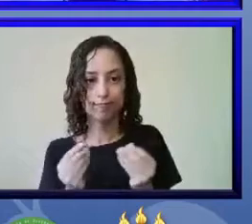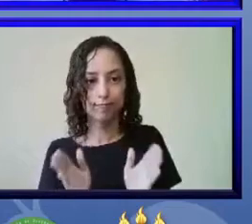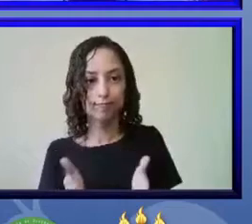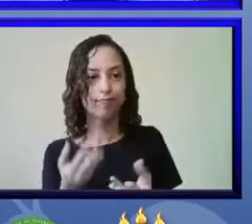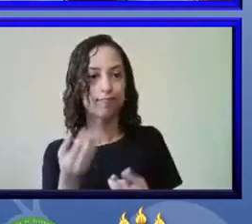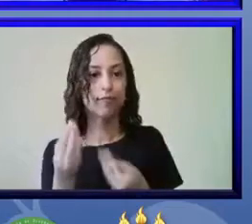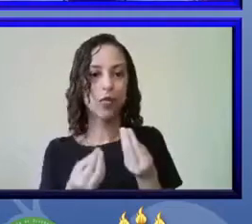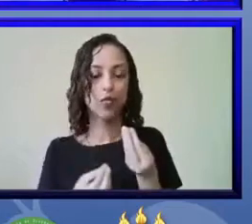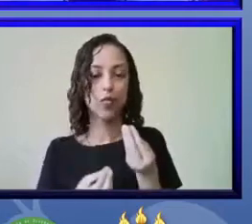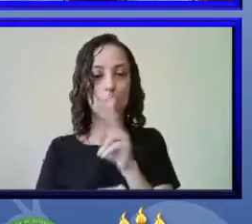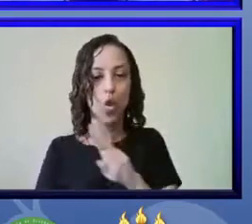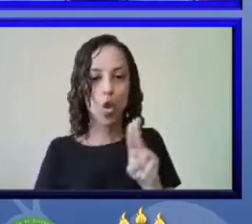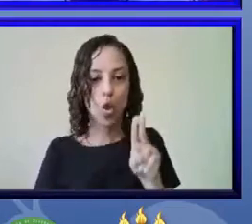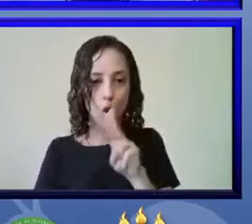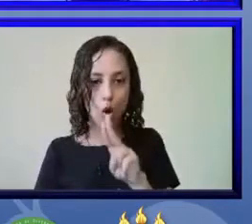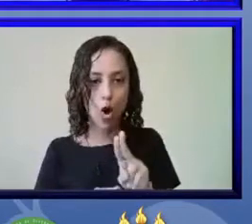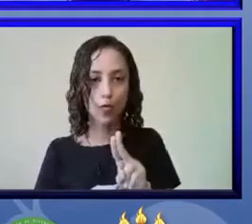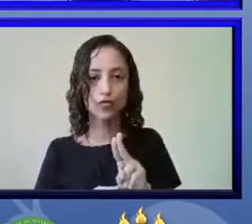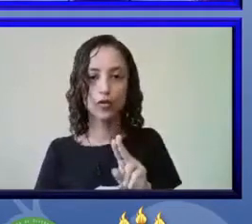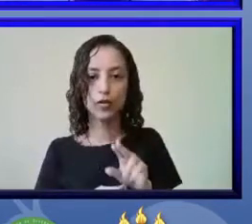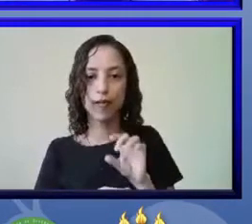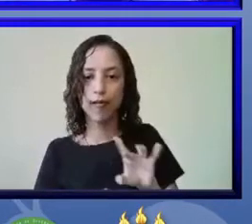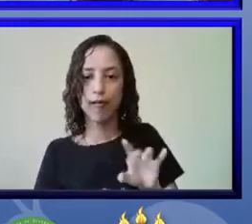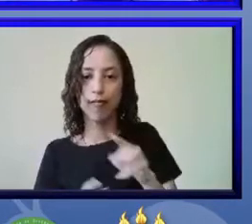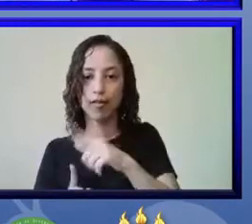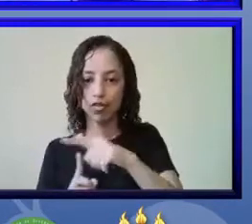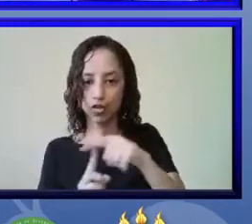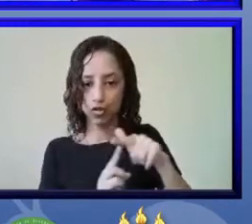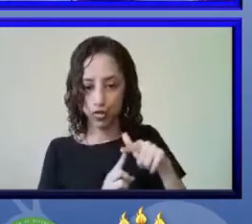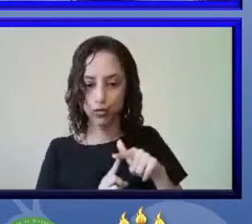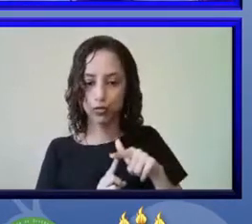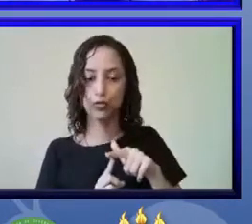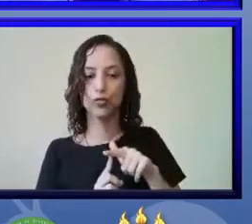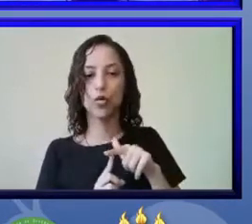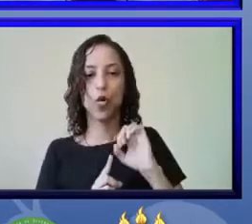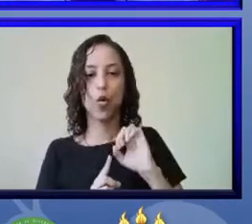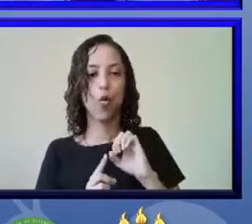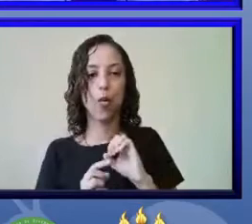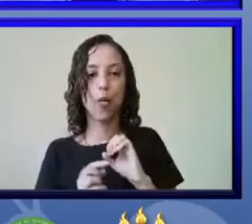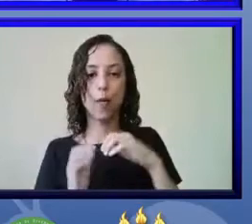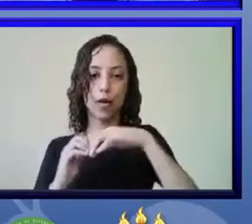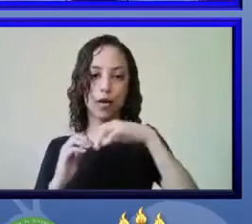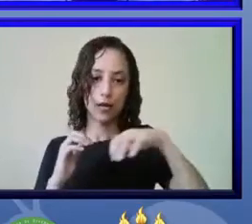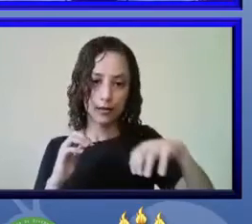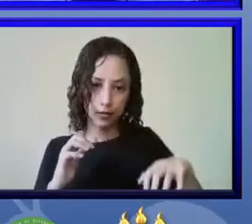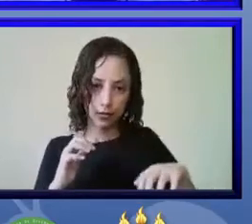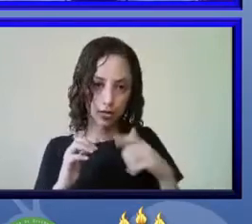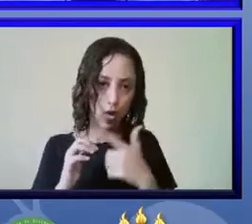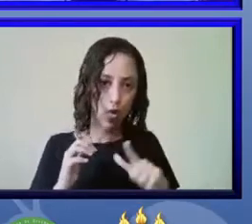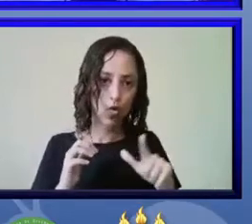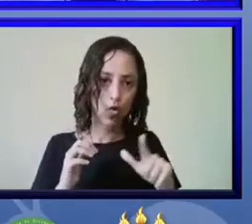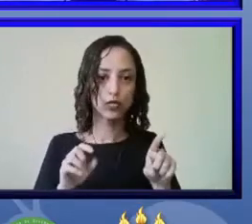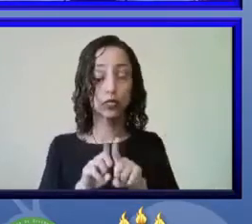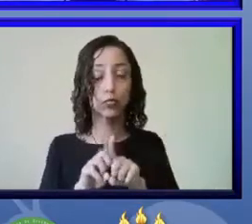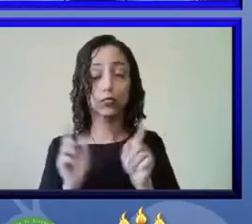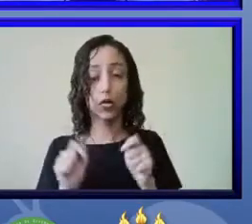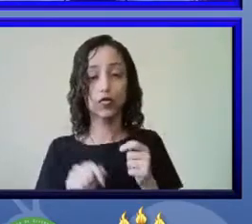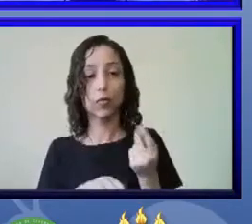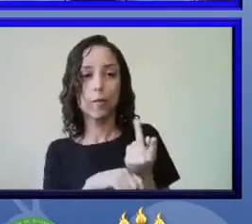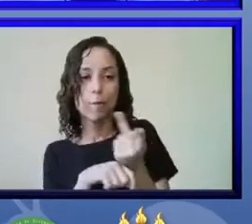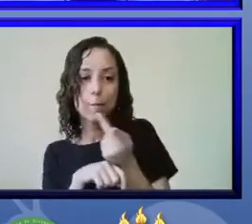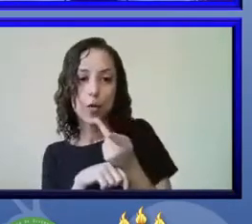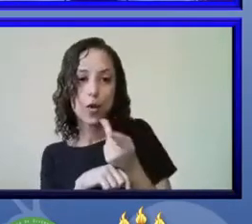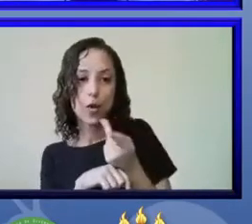de nomes científicos das espécies e de outras categorias. Então, você pode procurar desde